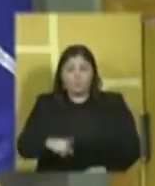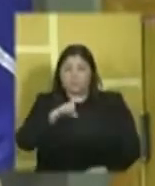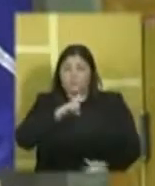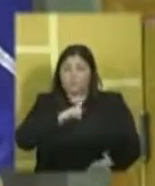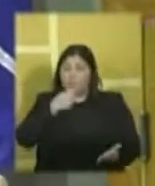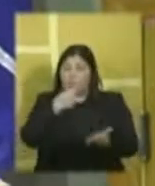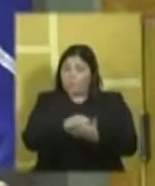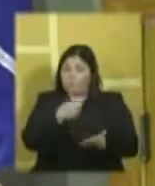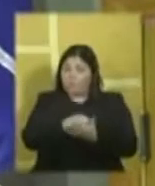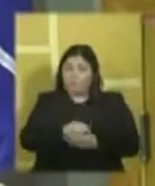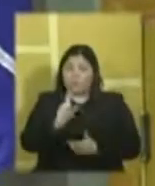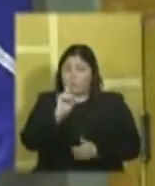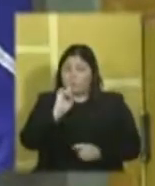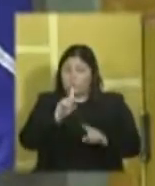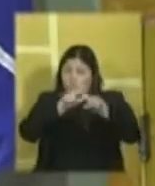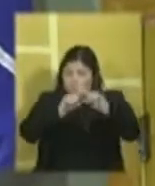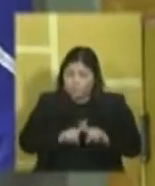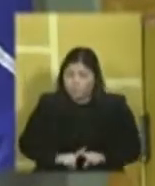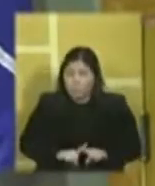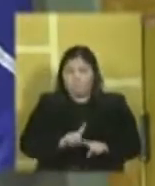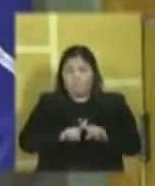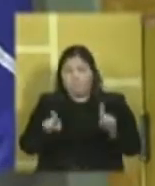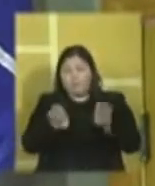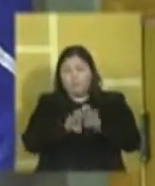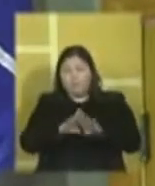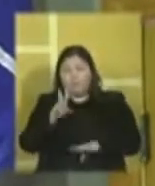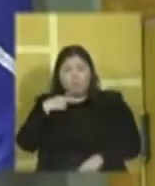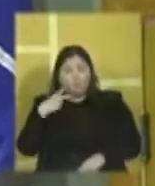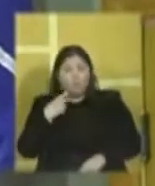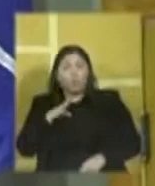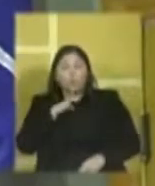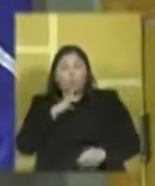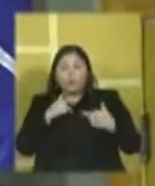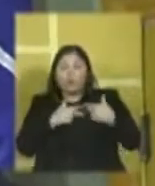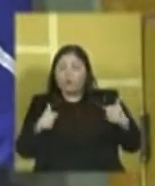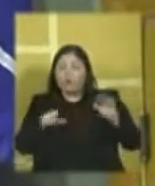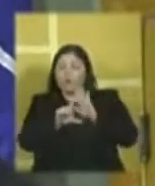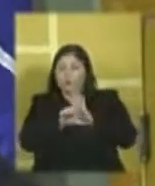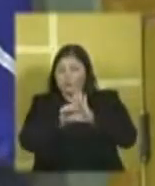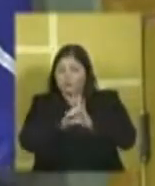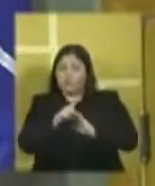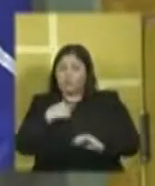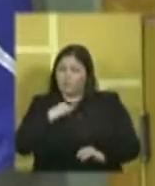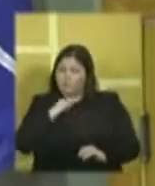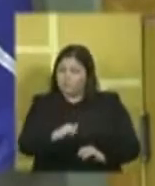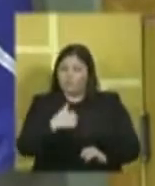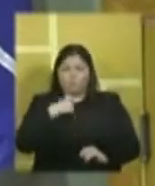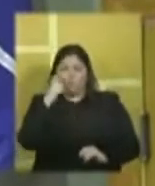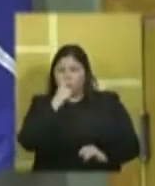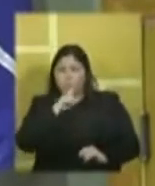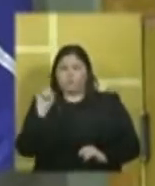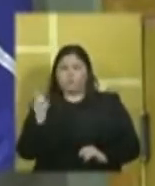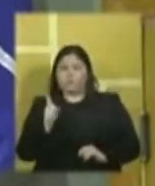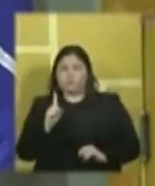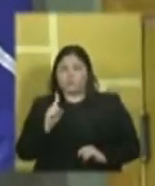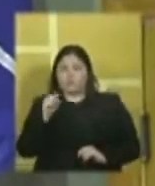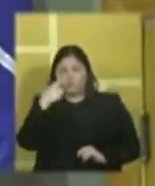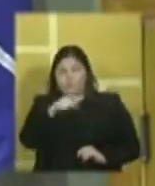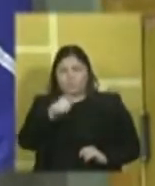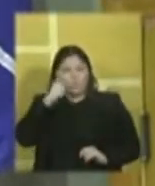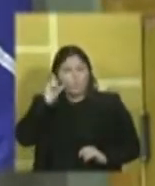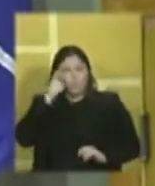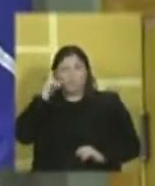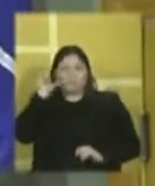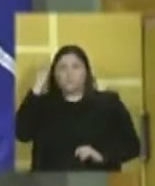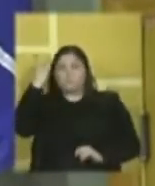dever, não só como funcionário, como vereador, conhecer os meios legais. O eu falei, Vossa Excelência, eu não vou mentir, não. Vossa Excelência, anteontem,